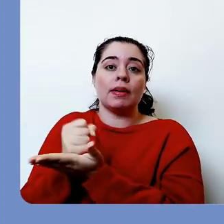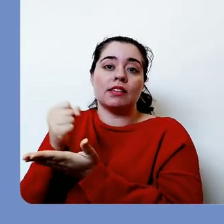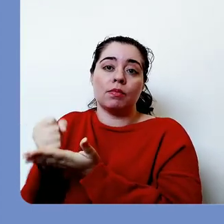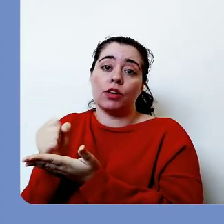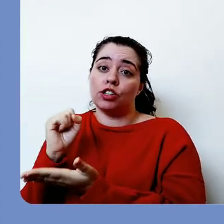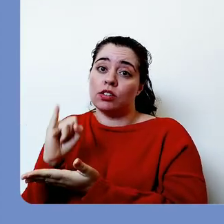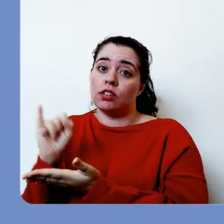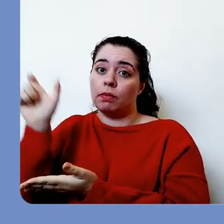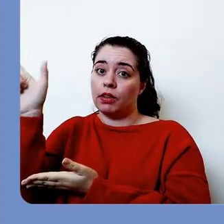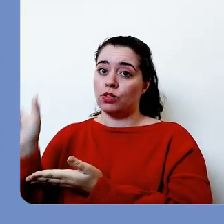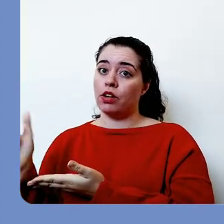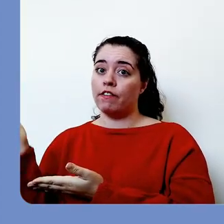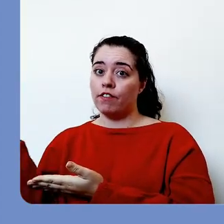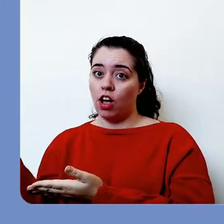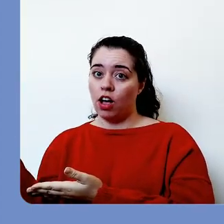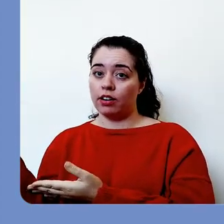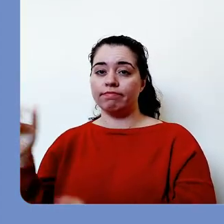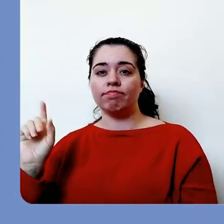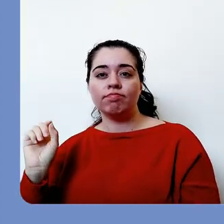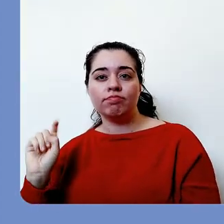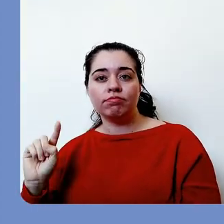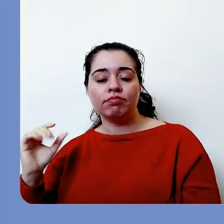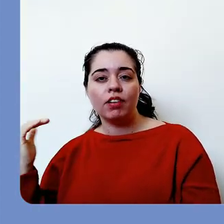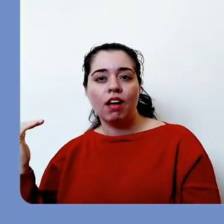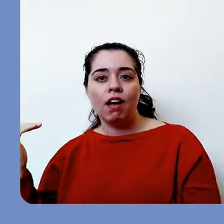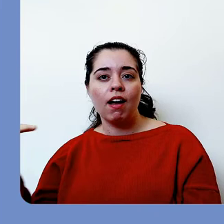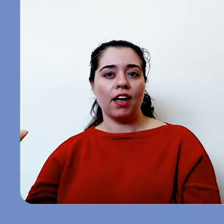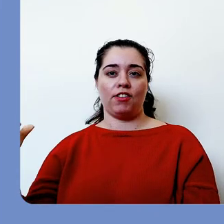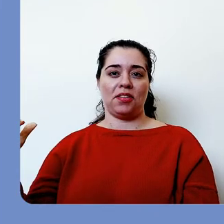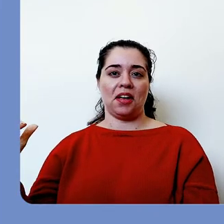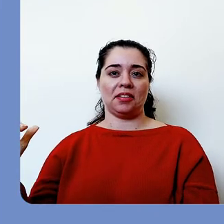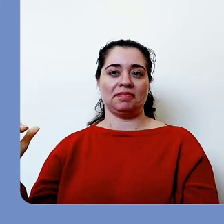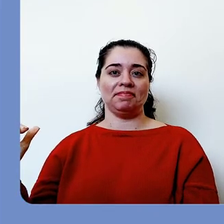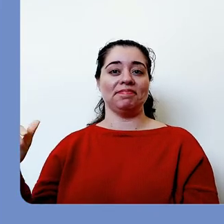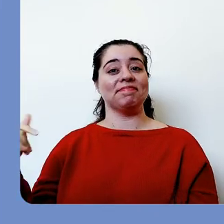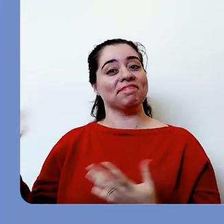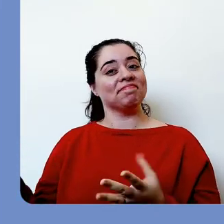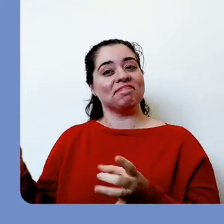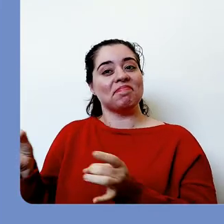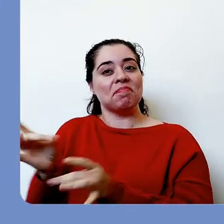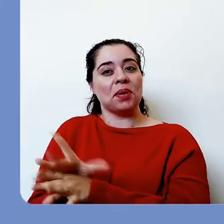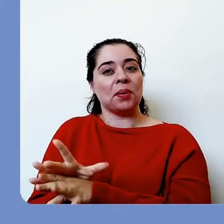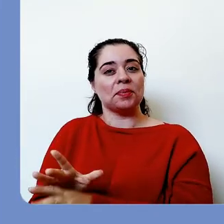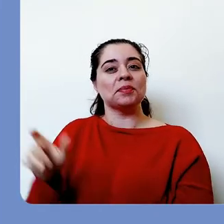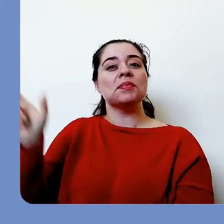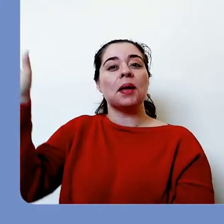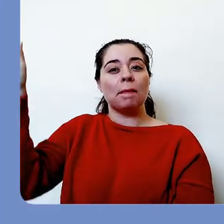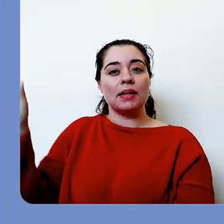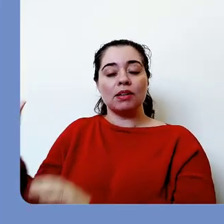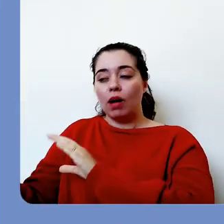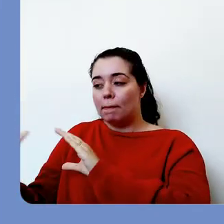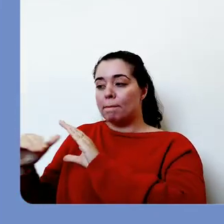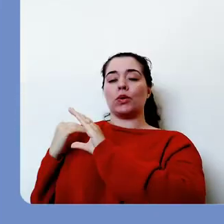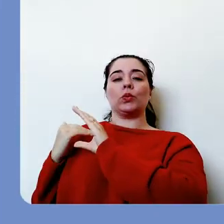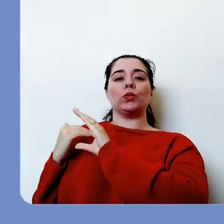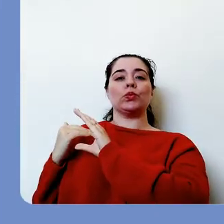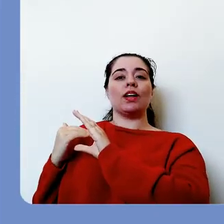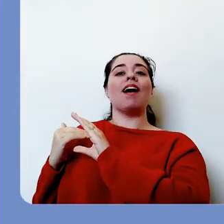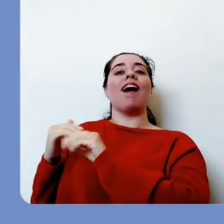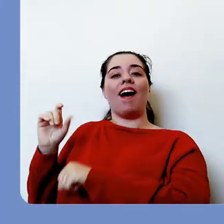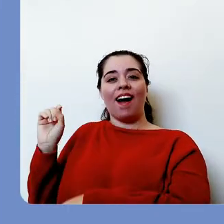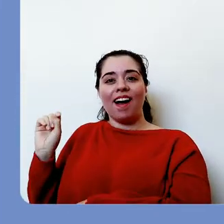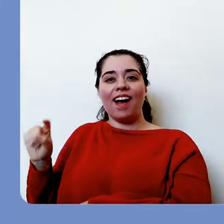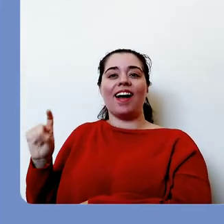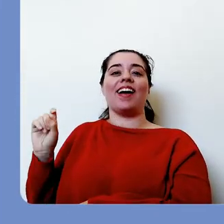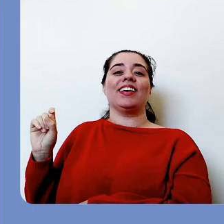seja estrangeiro. Basta clicar em Enviar e esse convidado receberá por e-mail uma notificação para